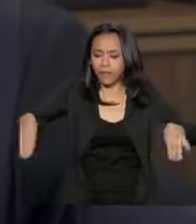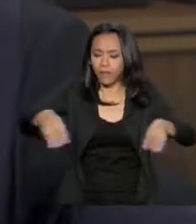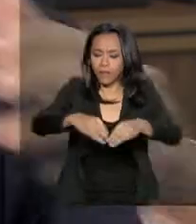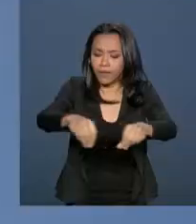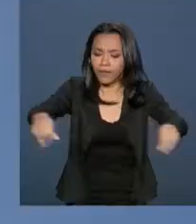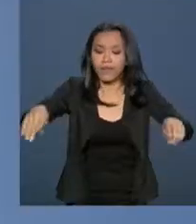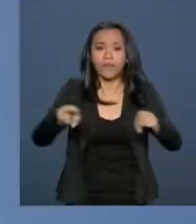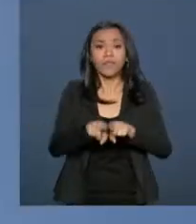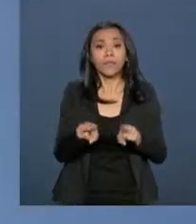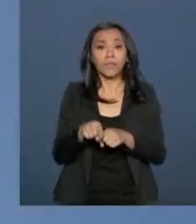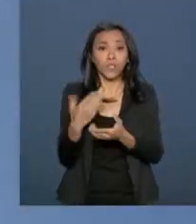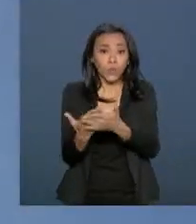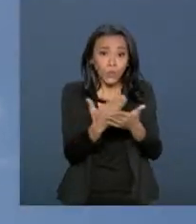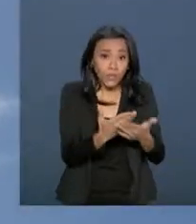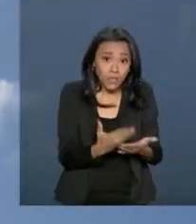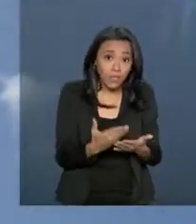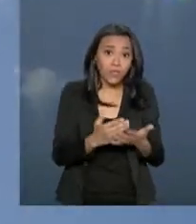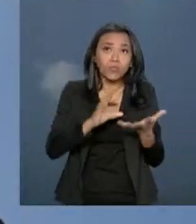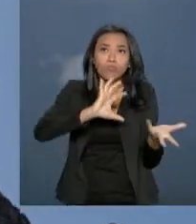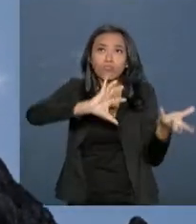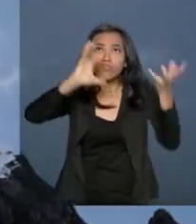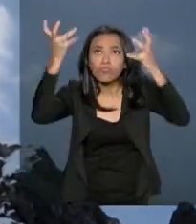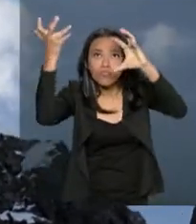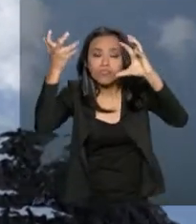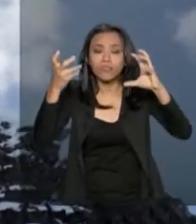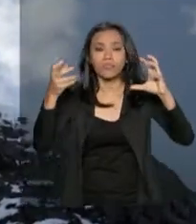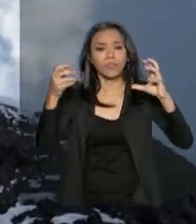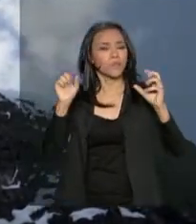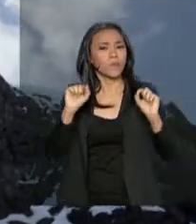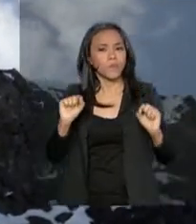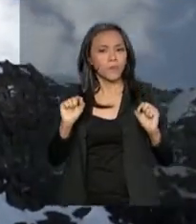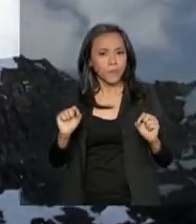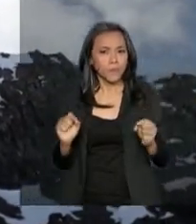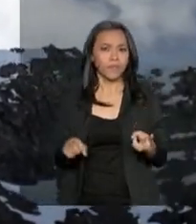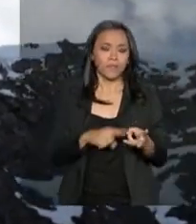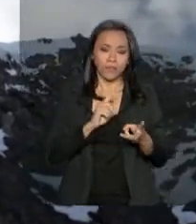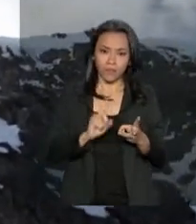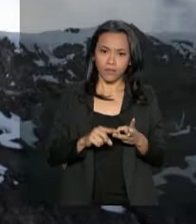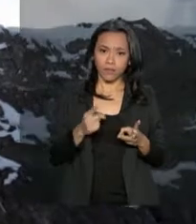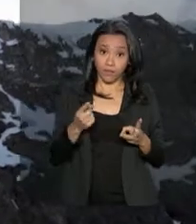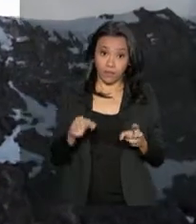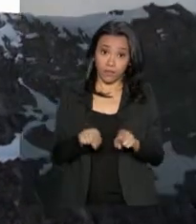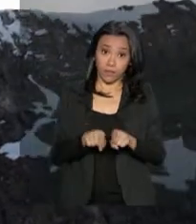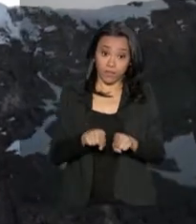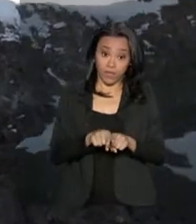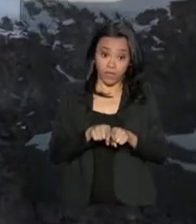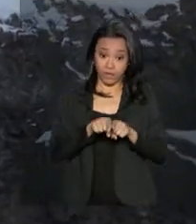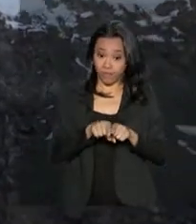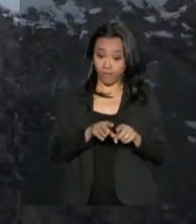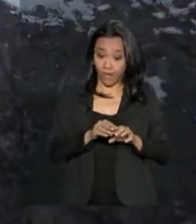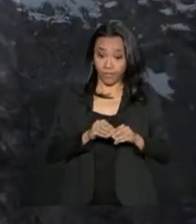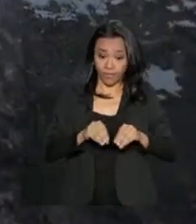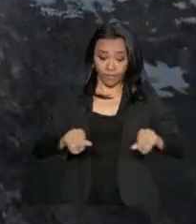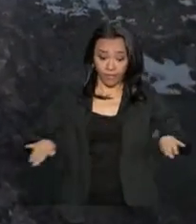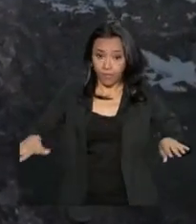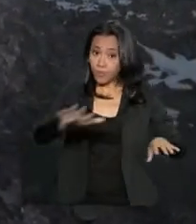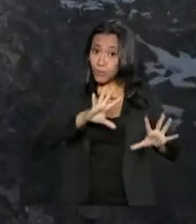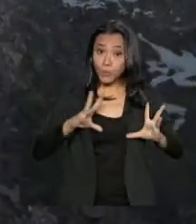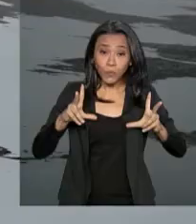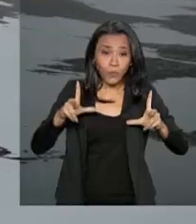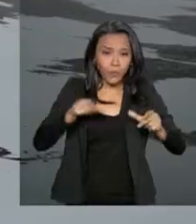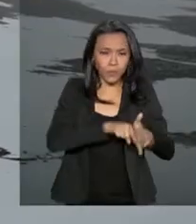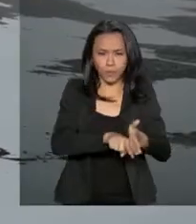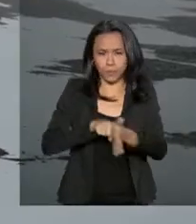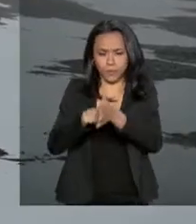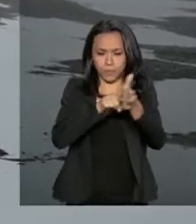gelo, na interação entre a atmosfera e a superfície. O continente é o mais